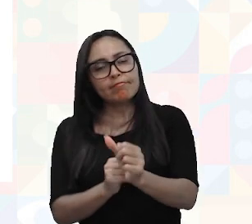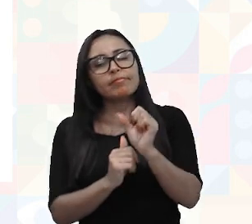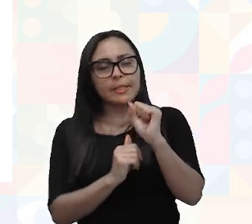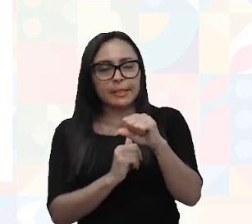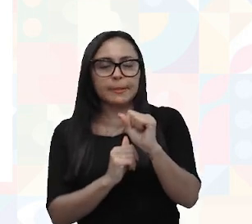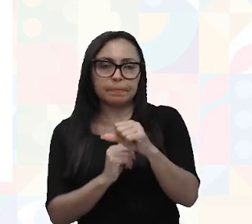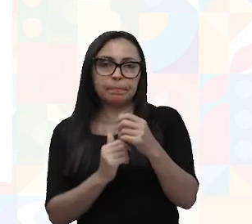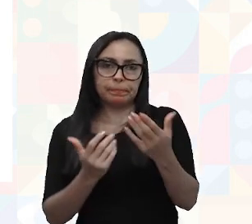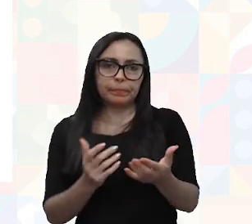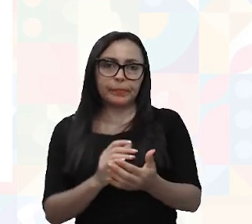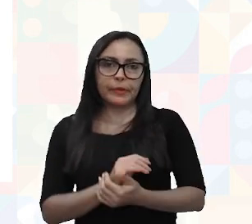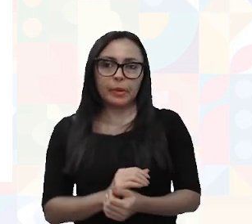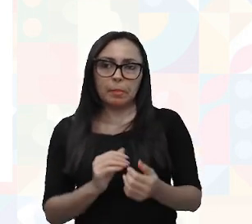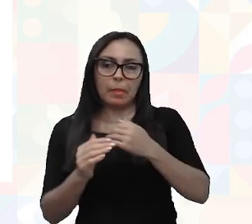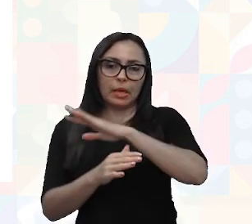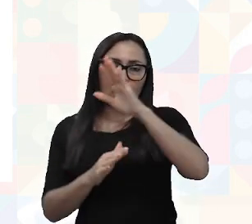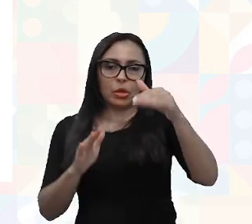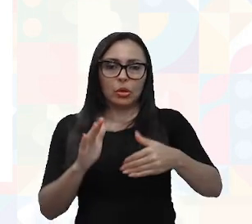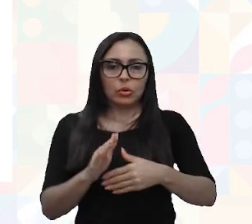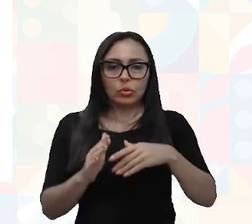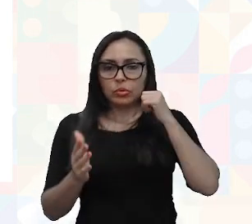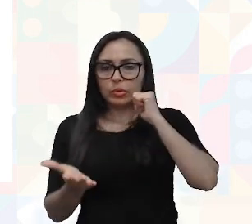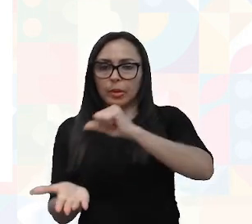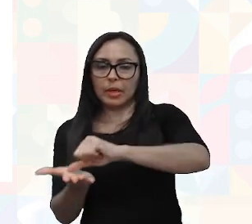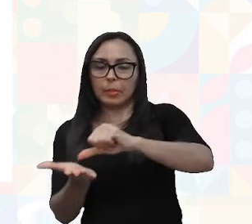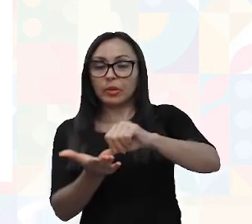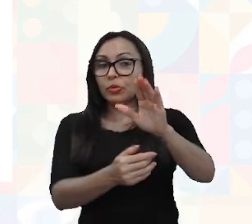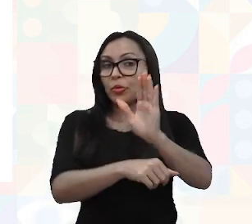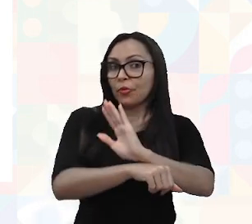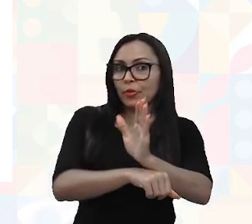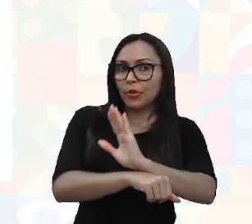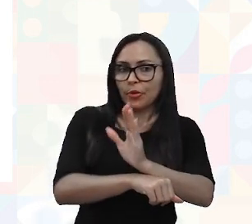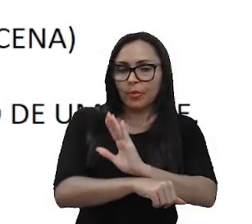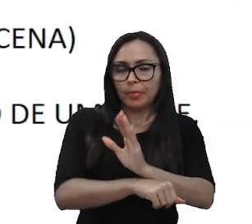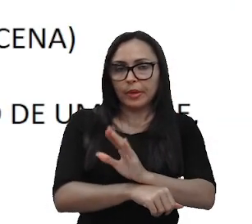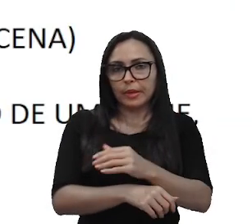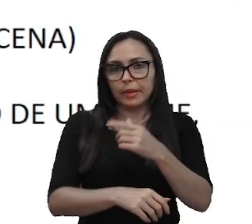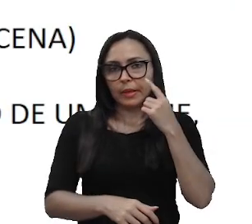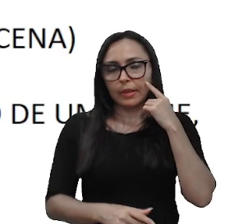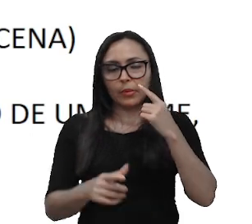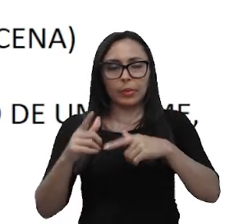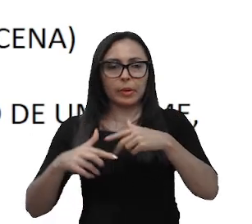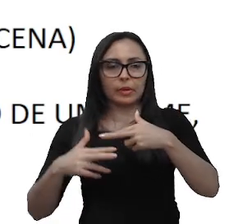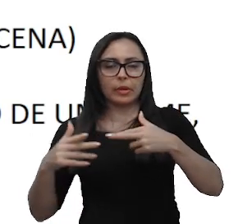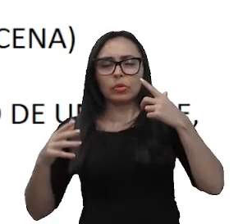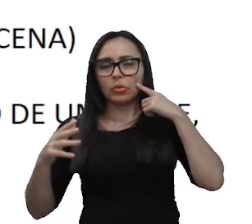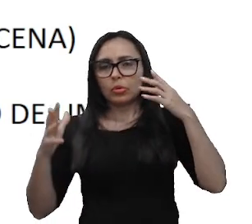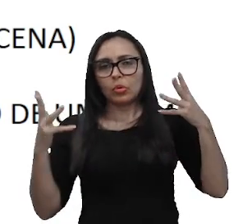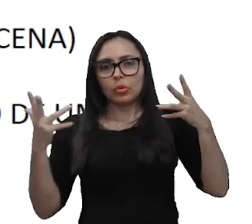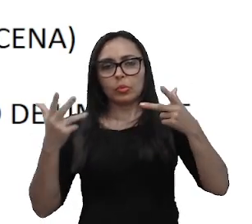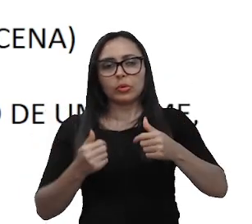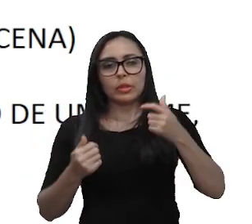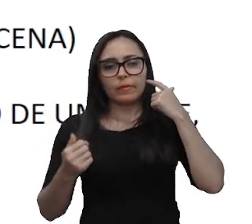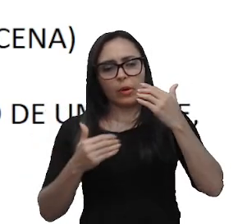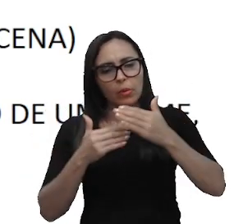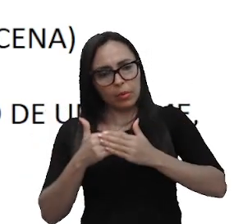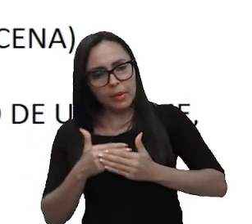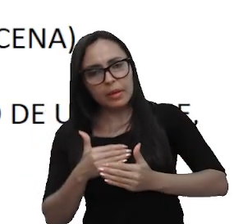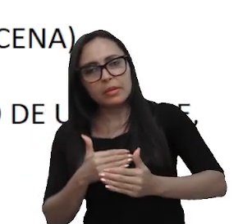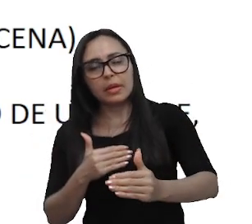inglês, né, para todos os departamentos de um filme, né, sobretudo a produção, então todo mundo, quando vai começar